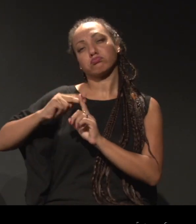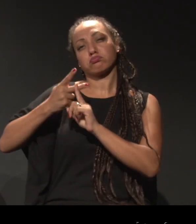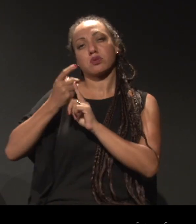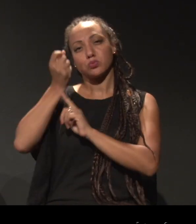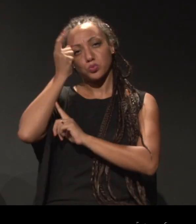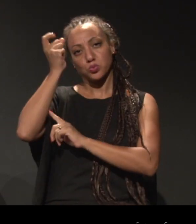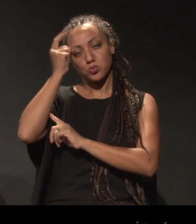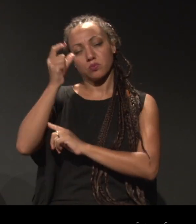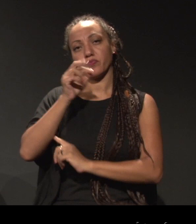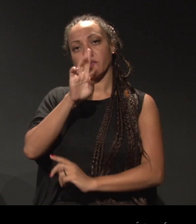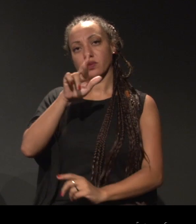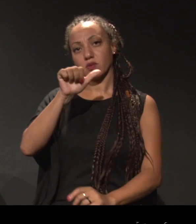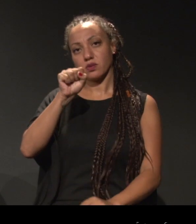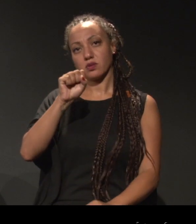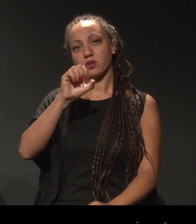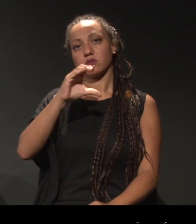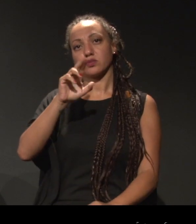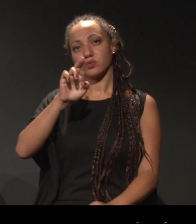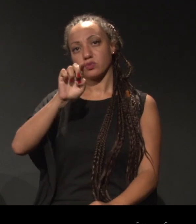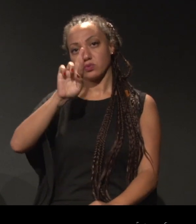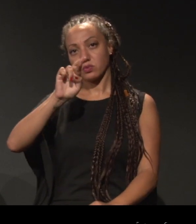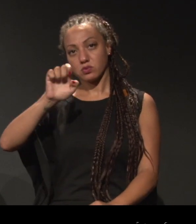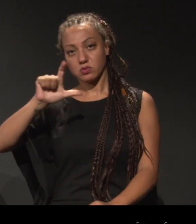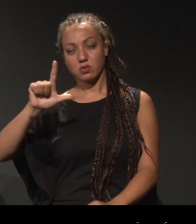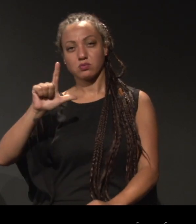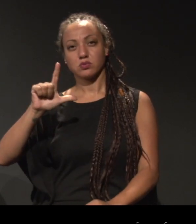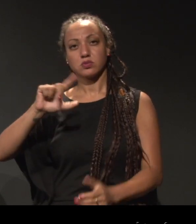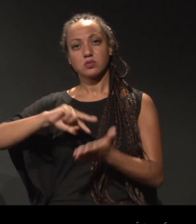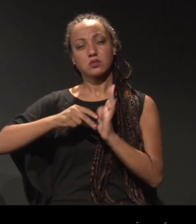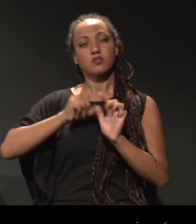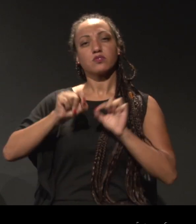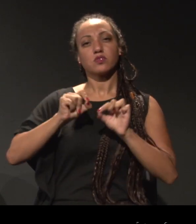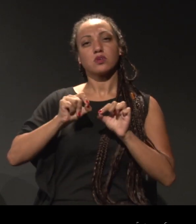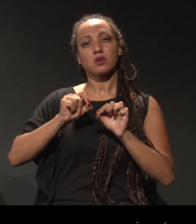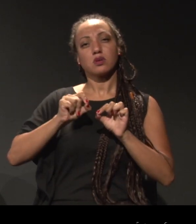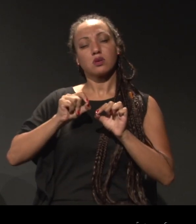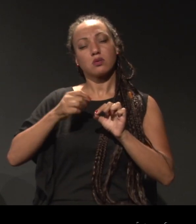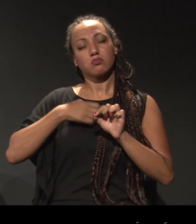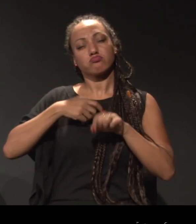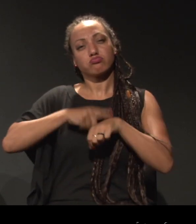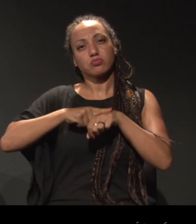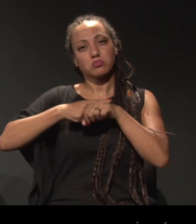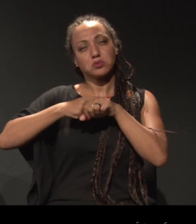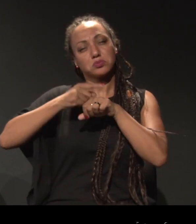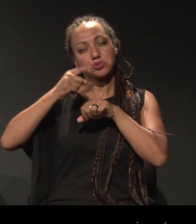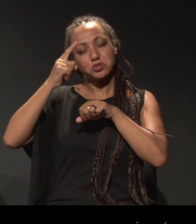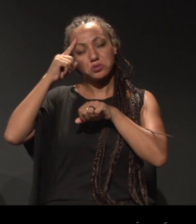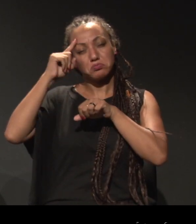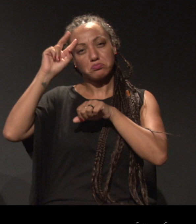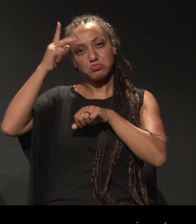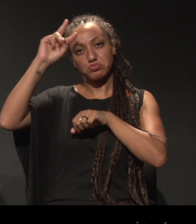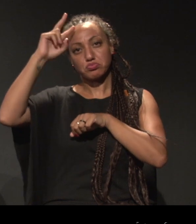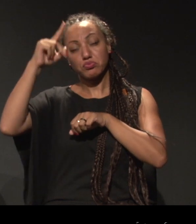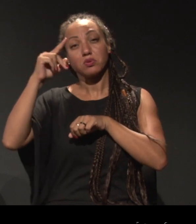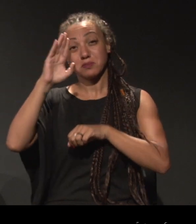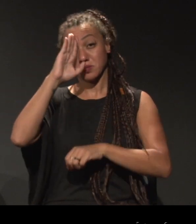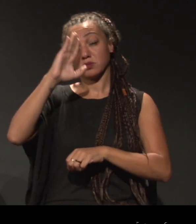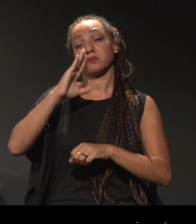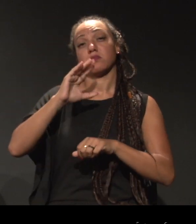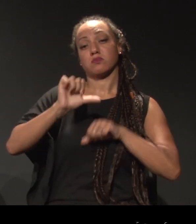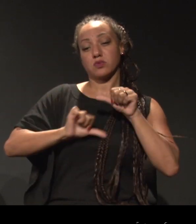sua significância se apresentam em estado de trânsito e transição, e, portanto, de transformação, inclusive estética.